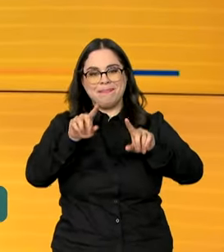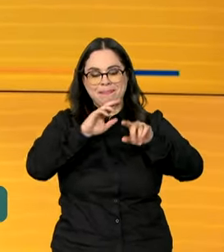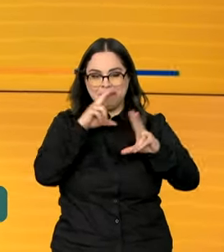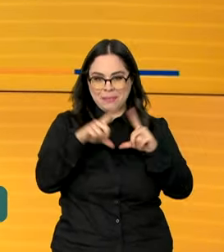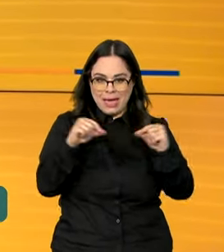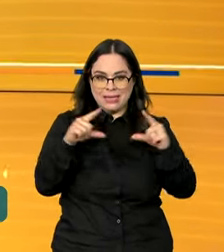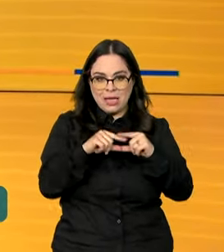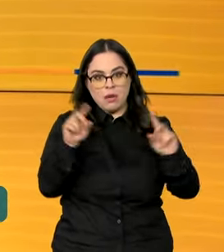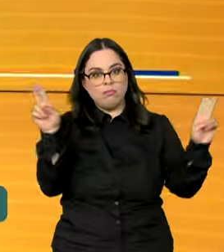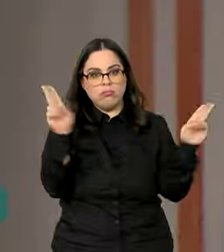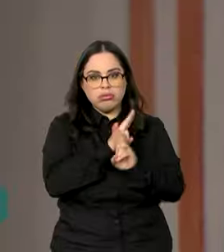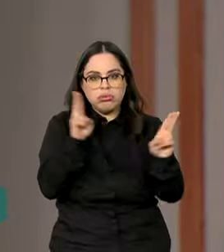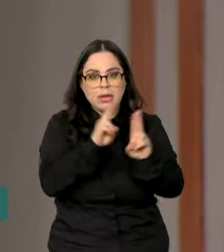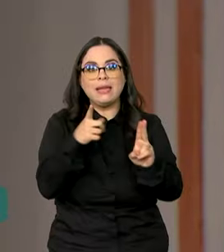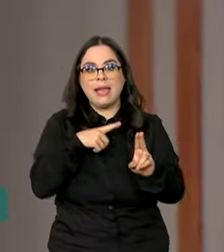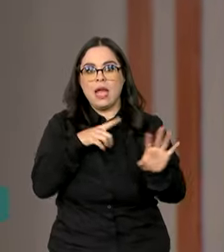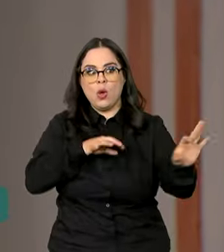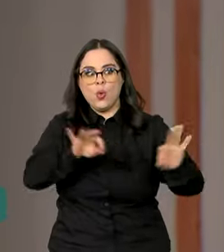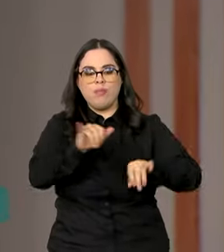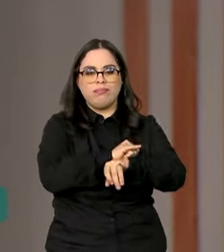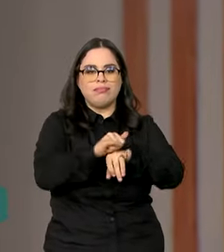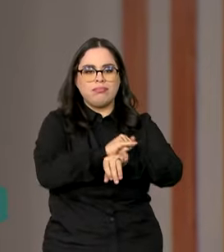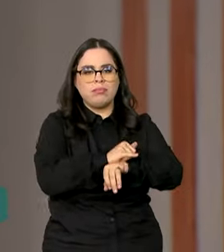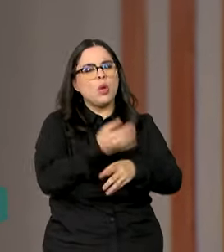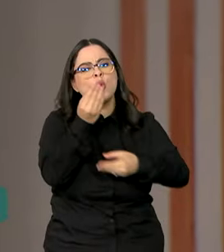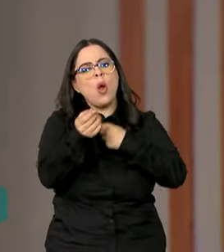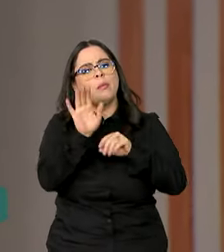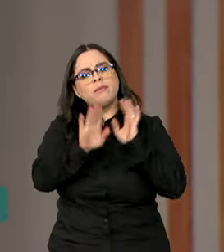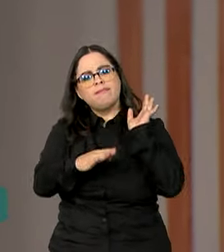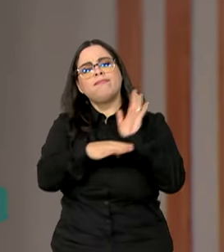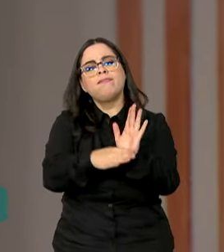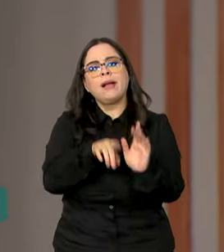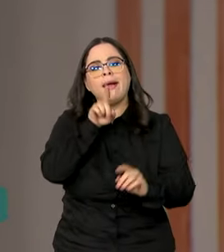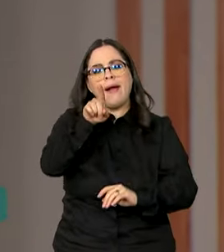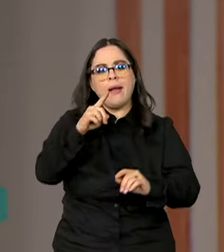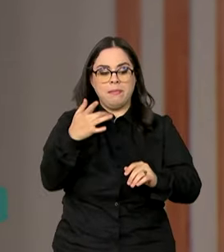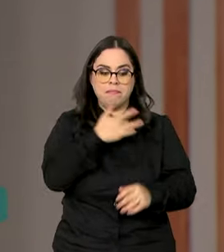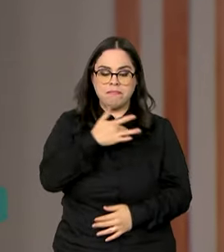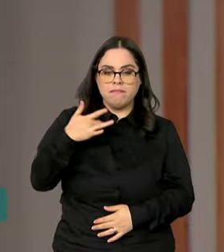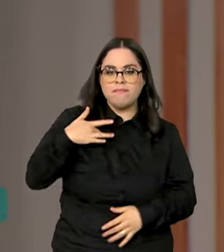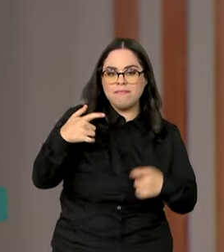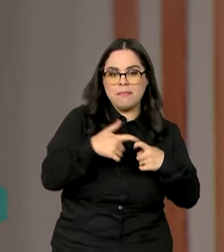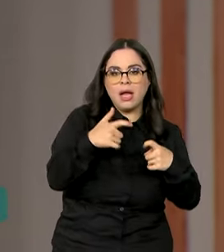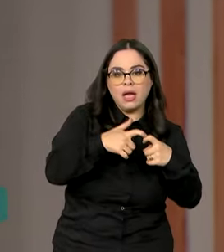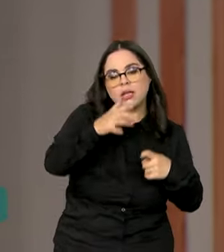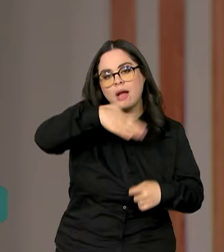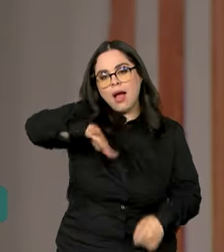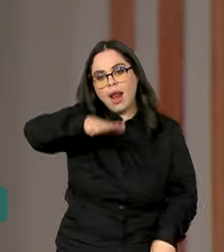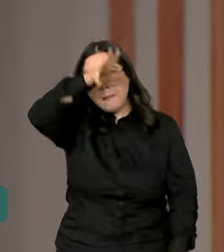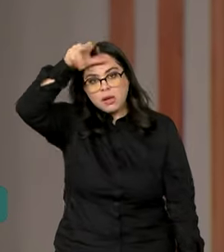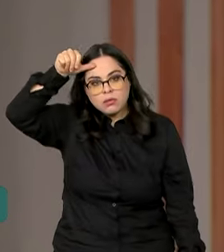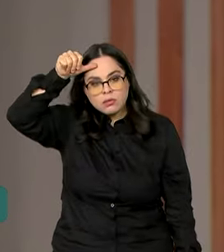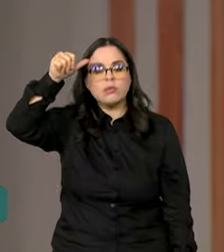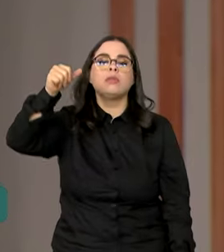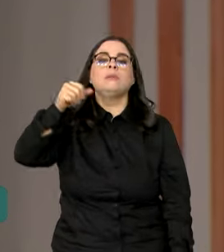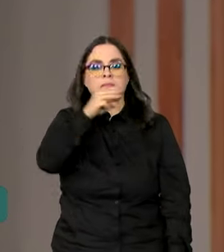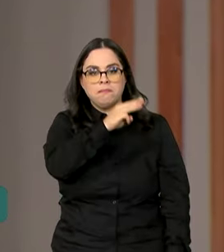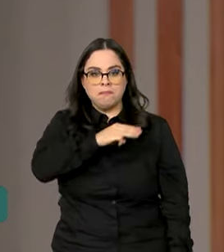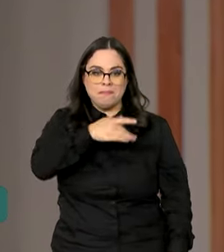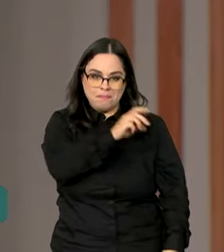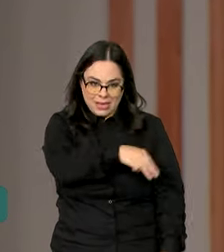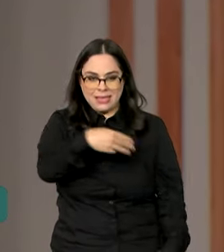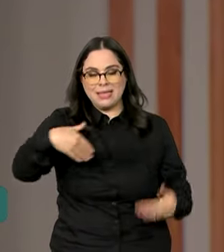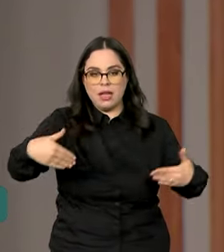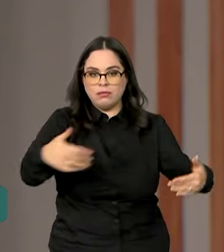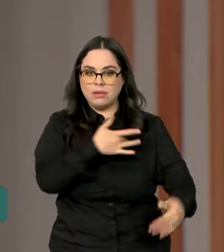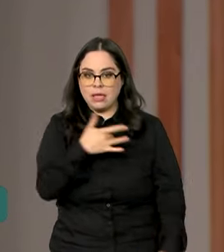ações de combate. Para ampliar a assistência médica na Amazônia, o Ministério da Saúde já enviou a Força